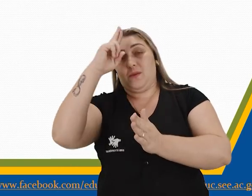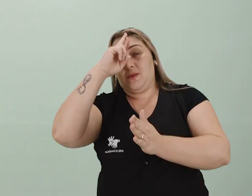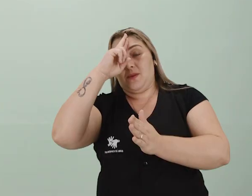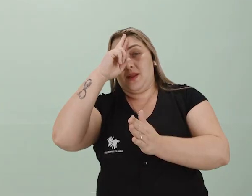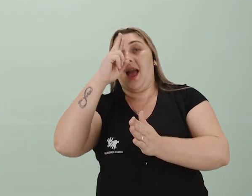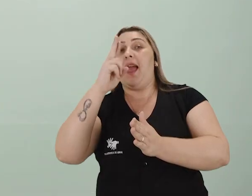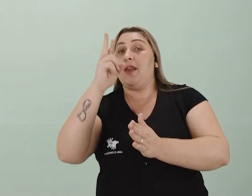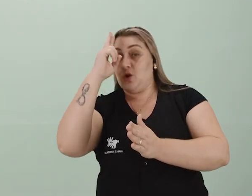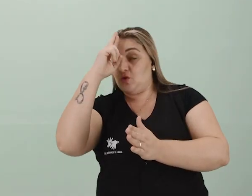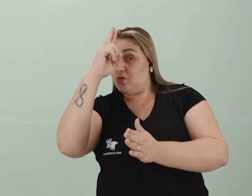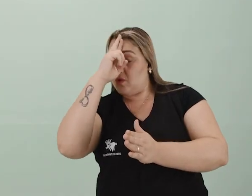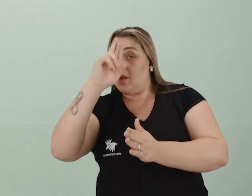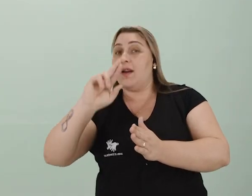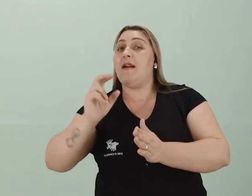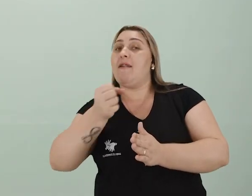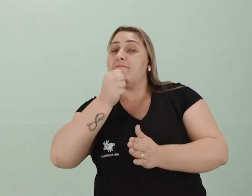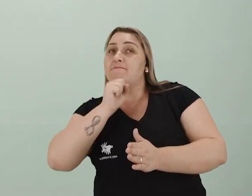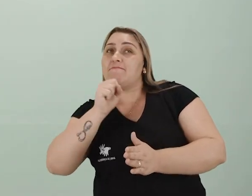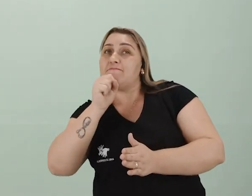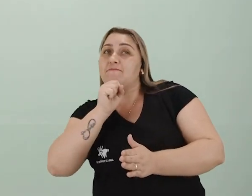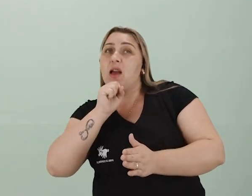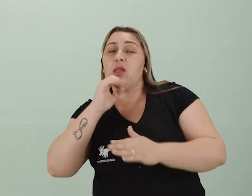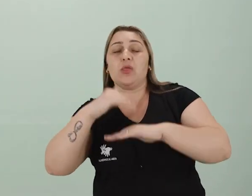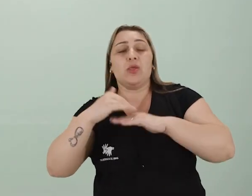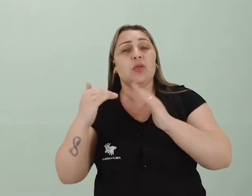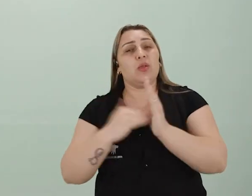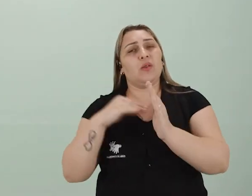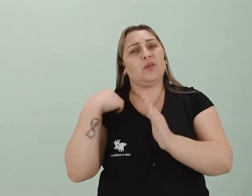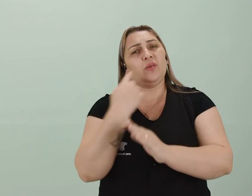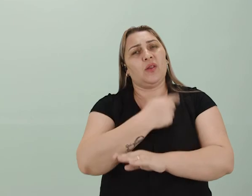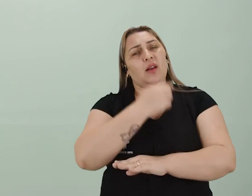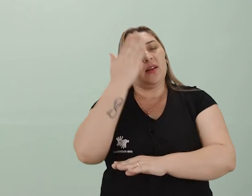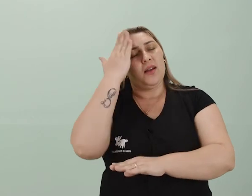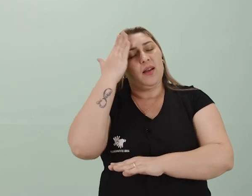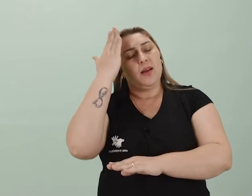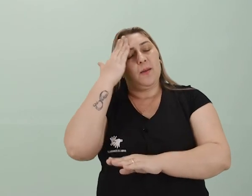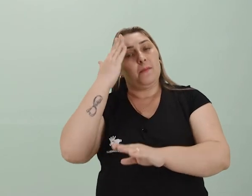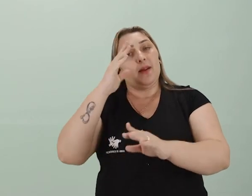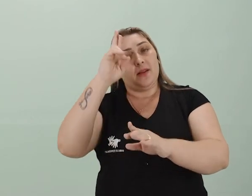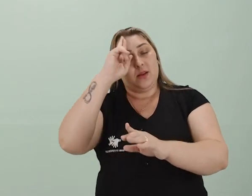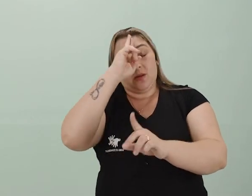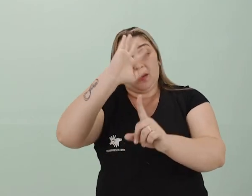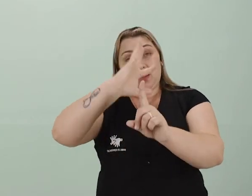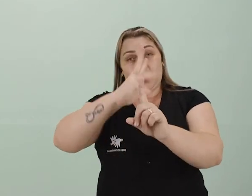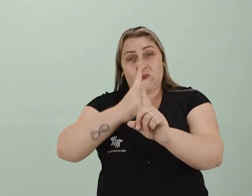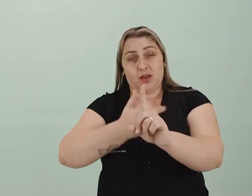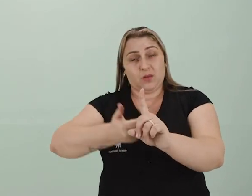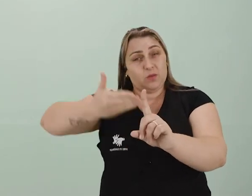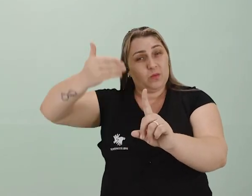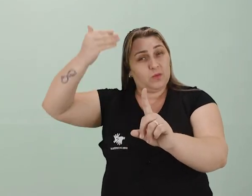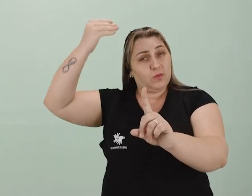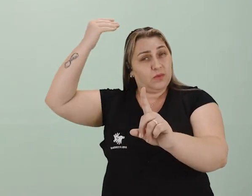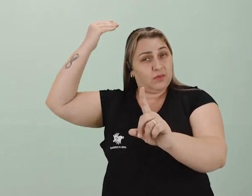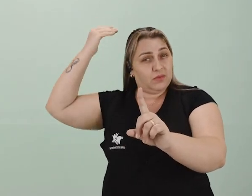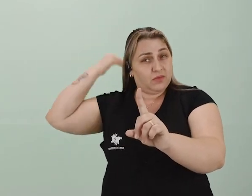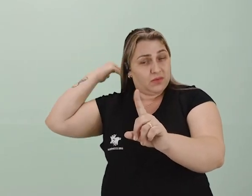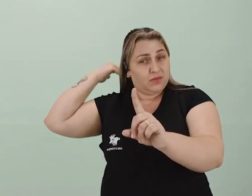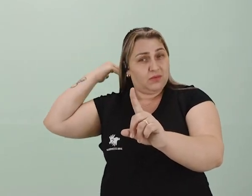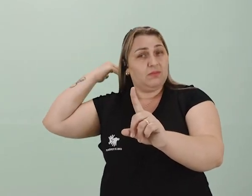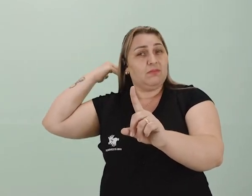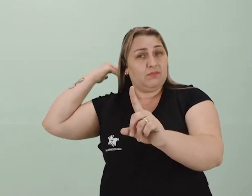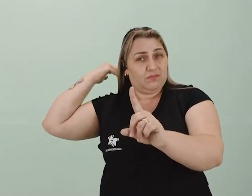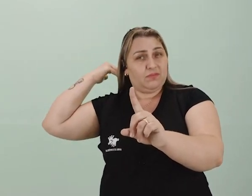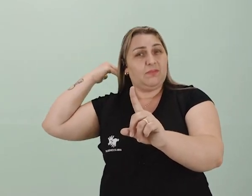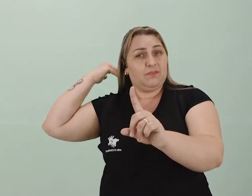É claro que tudo que nós sabemos sobre a história da arte nos dias atuais, lá do tempo da pré